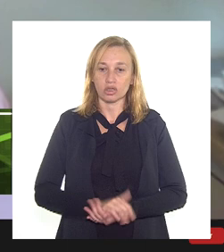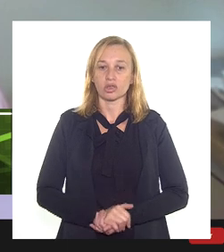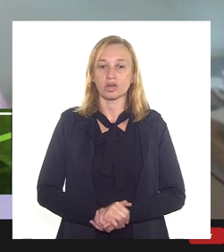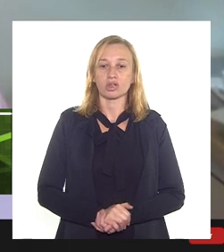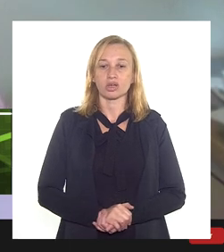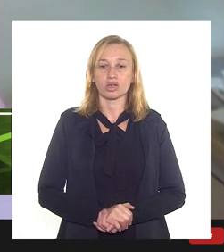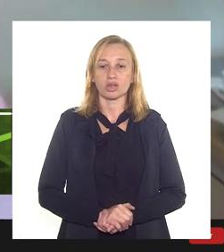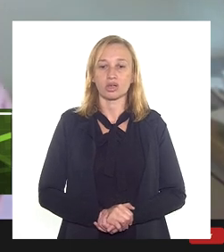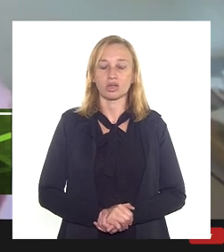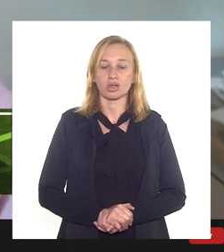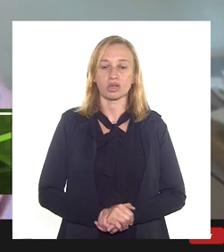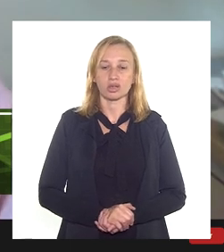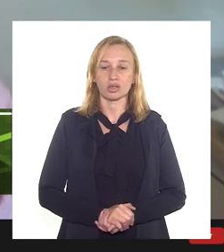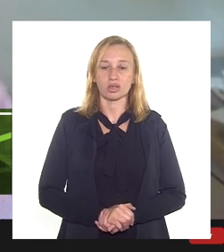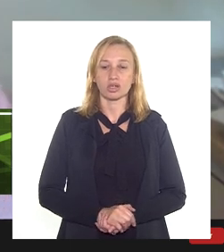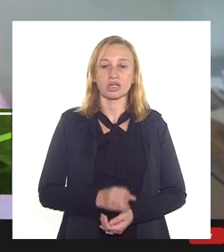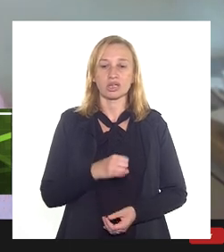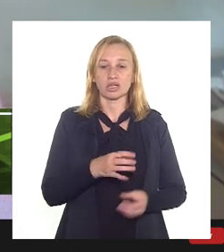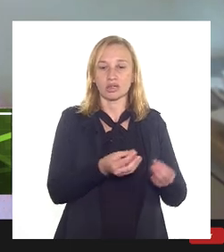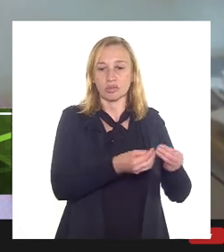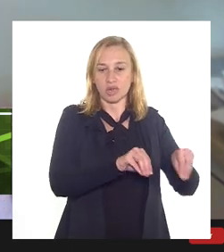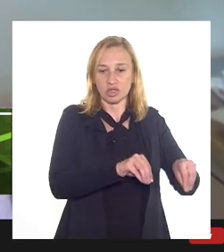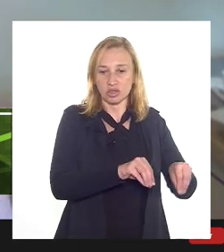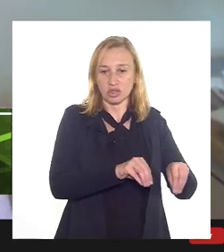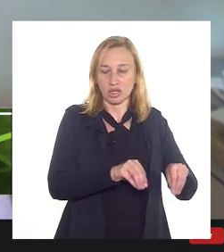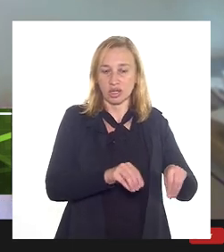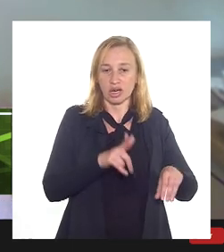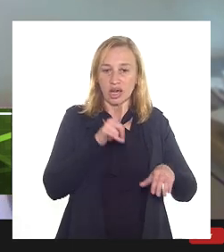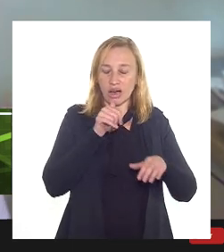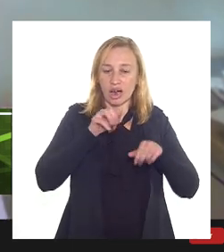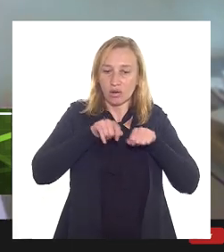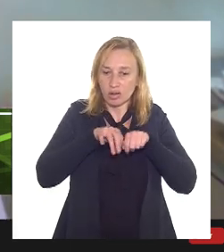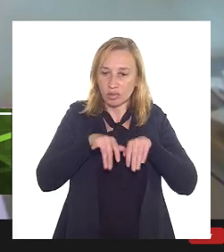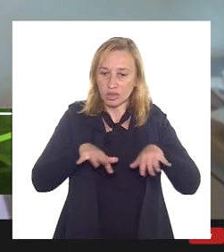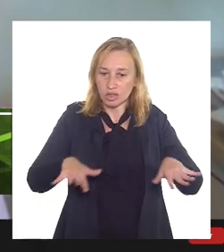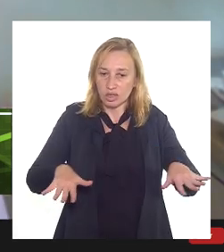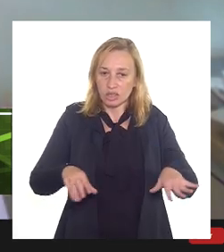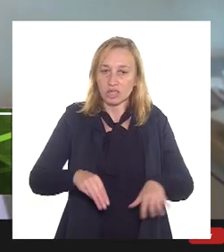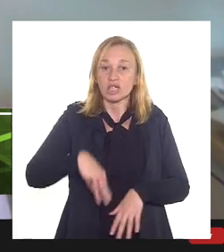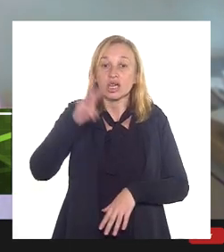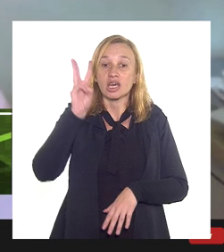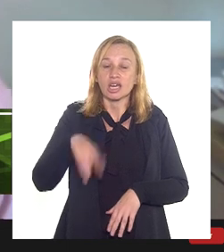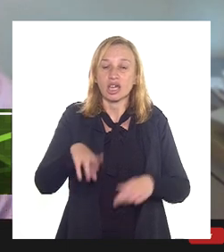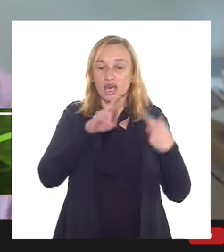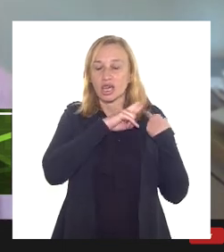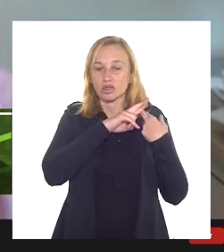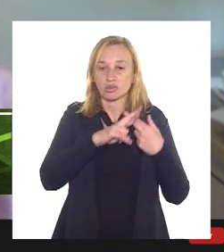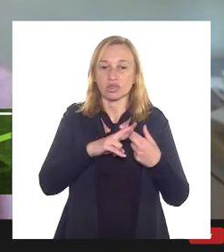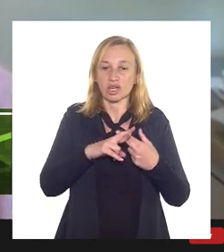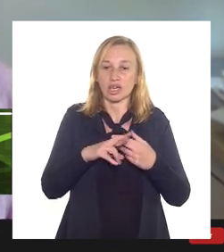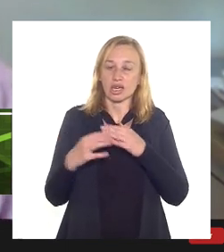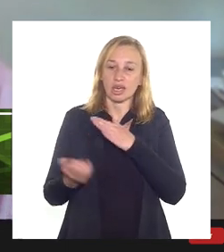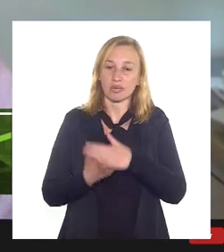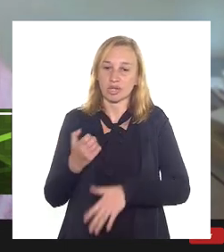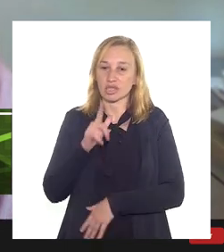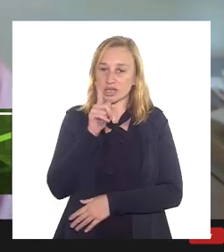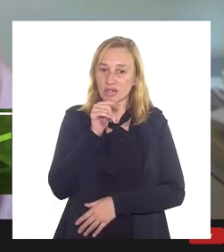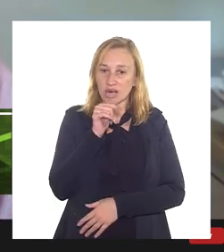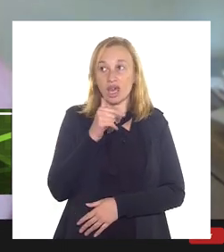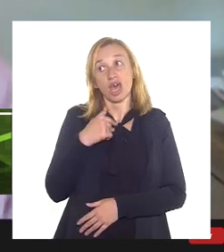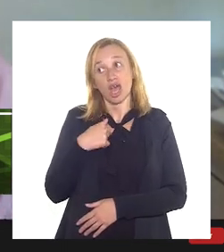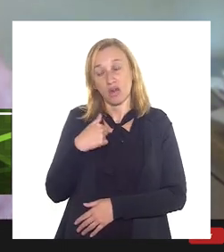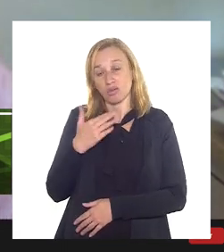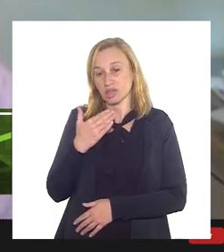se isso vai... prejudicar o abastecimento da cidade do Rio de Janeiro, quem vai ter que nos responder é a CEDAI. Eu vou ter que